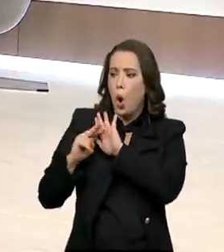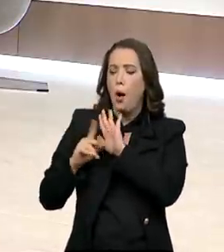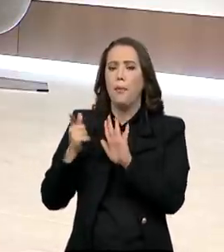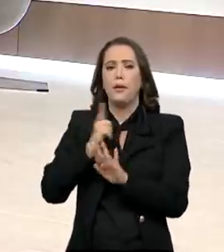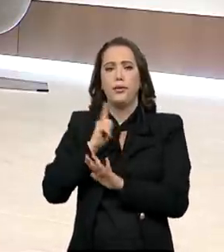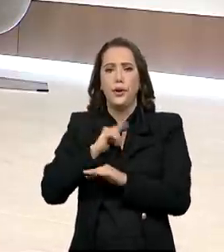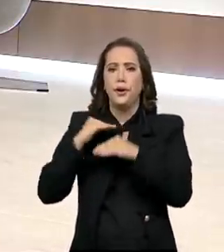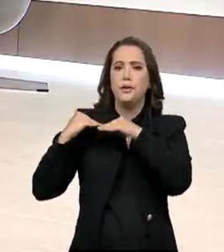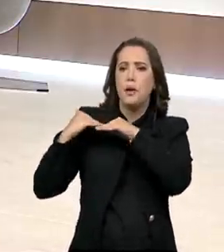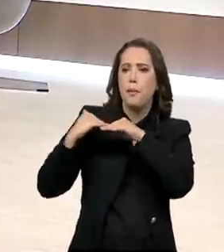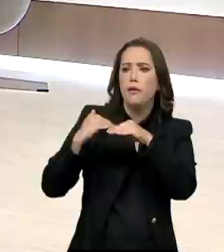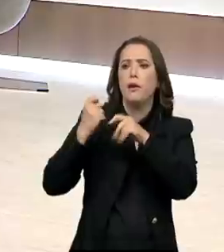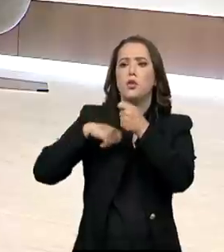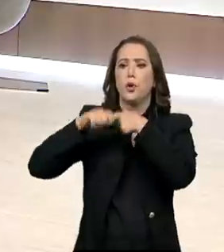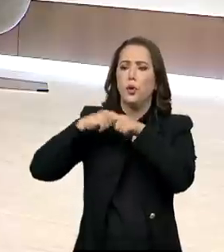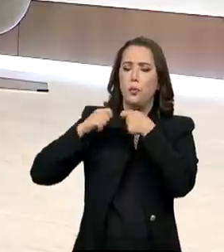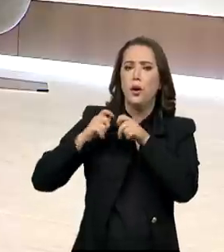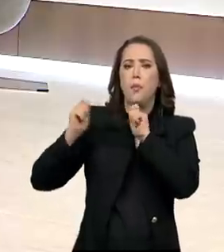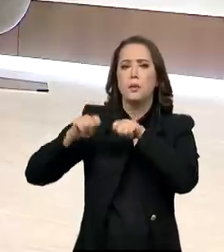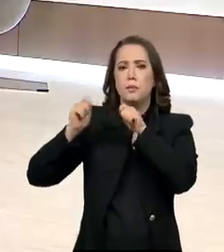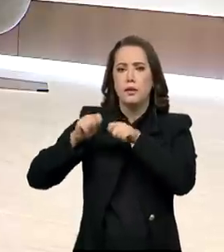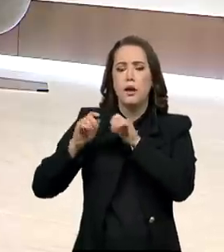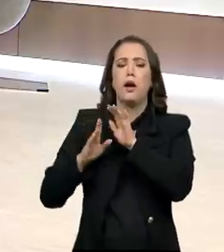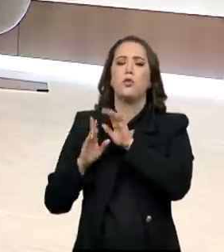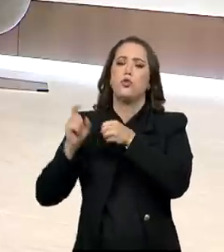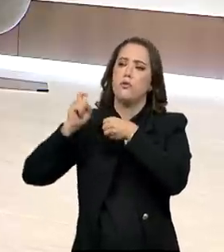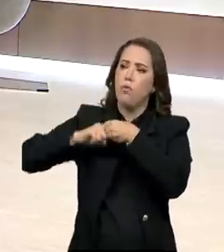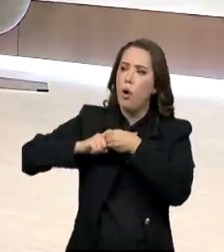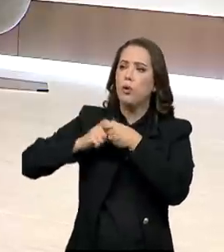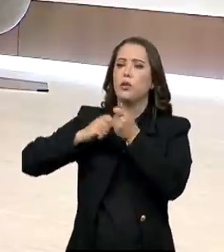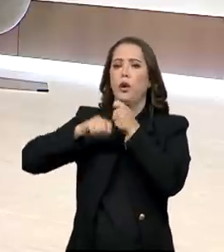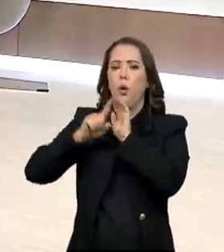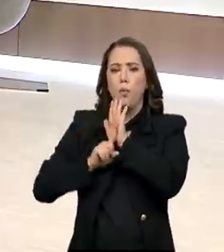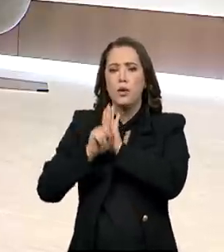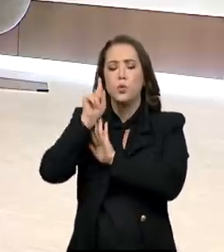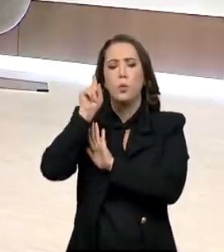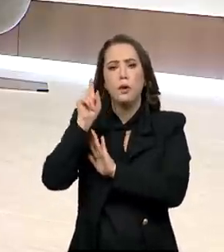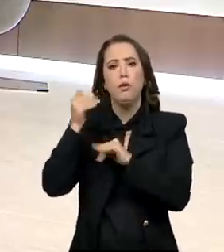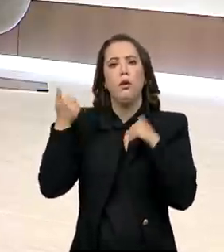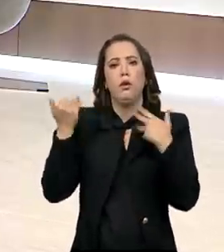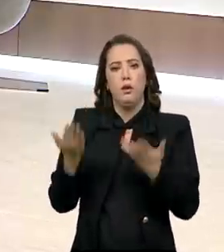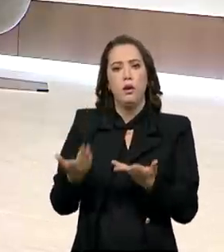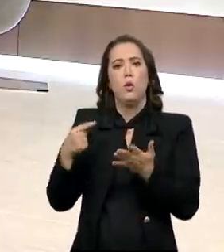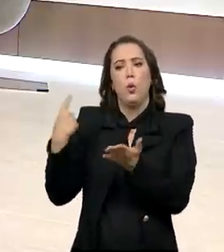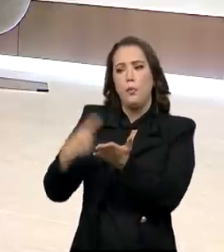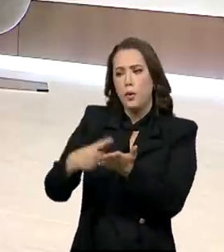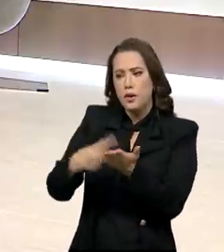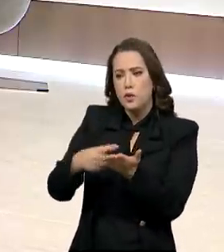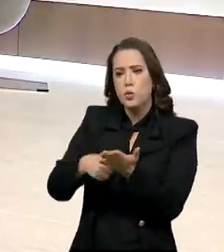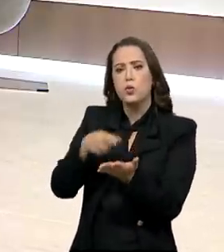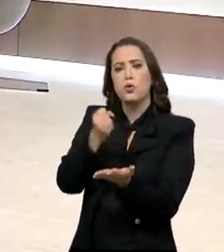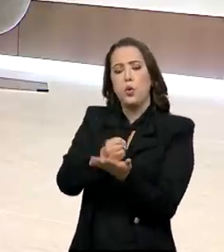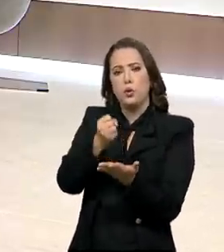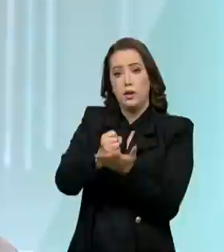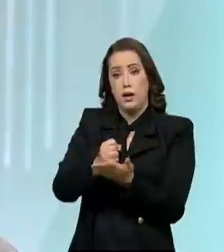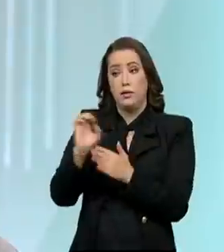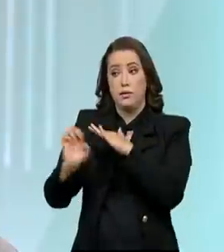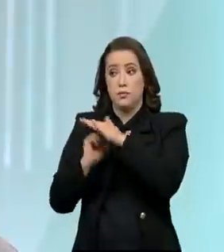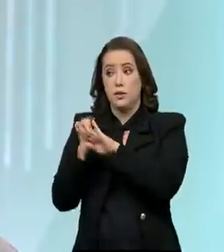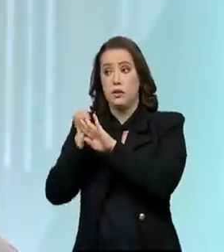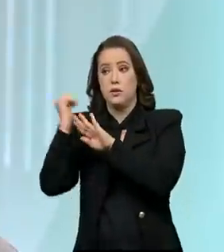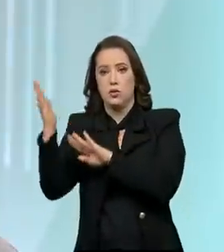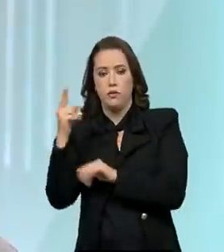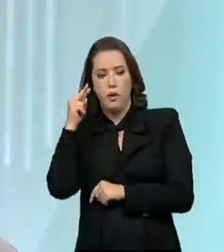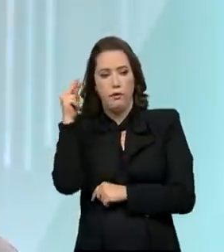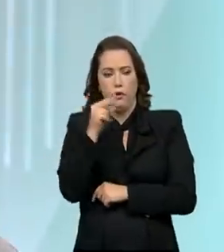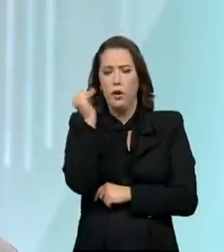macroeconômica, perspectiva de recuperação da economia, cumprimento de contratos, tudo isso está na mente dos investidores externos? Com